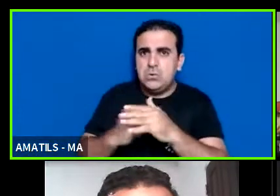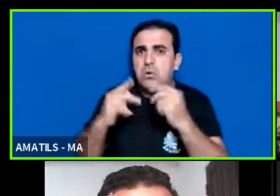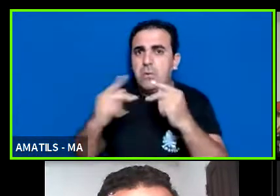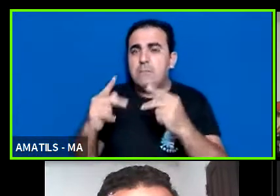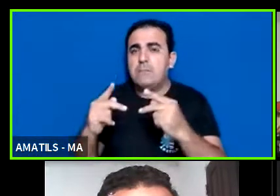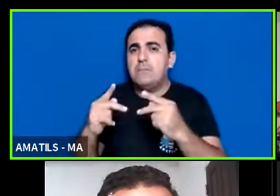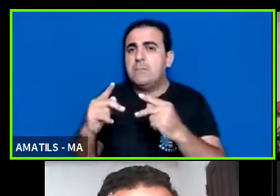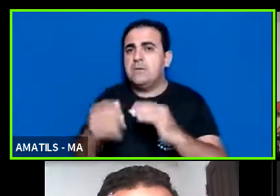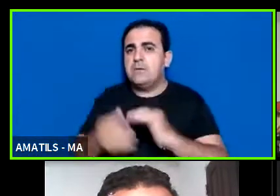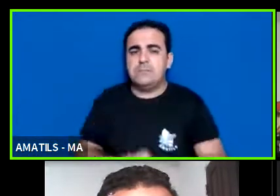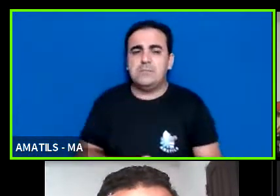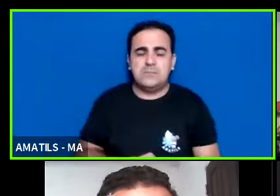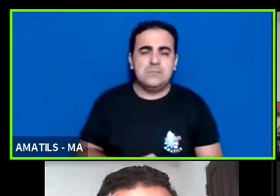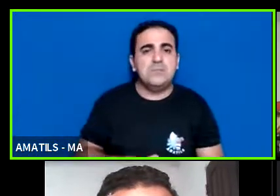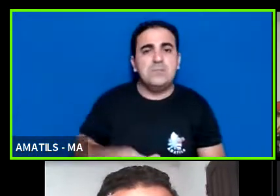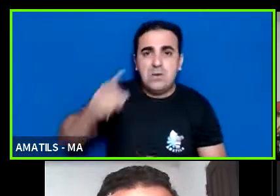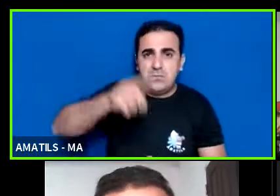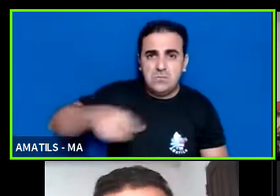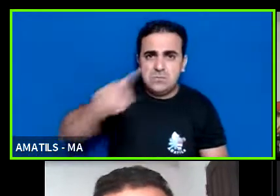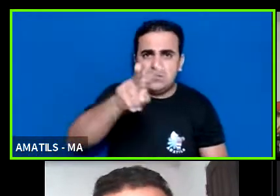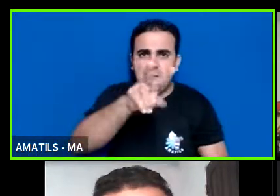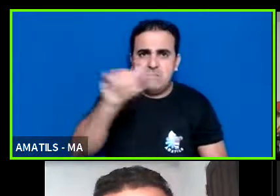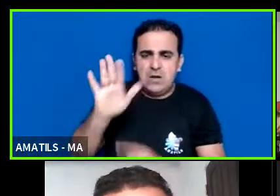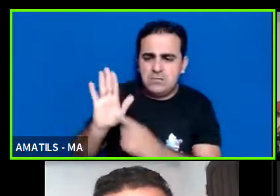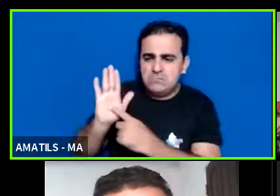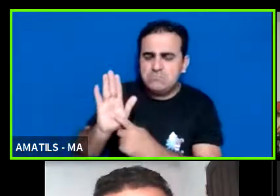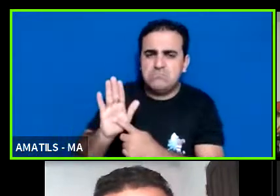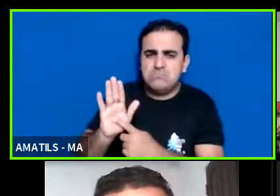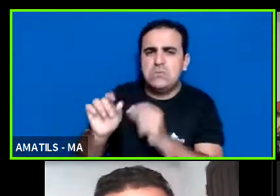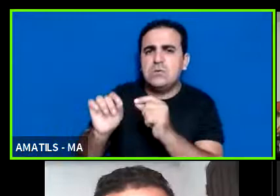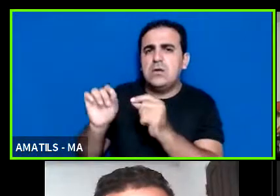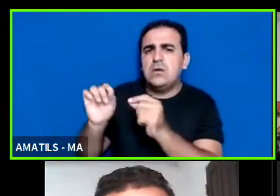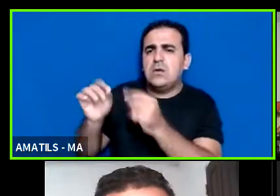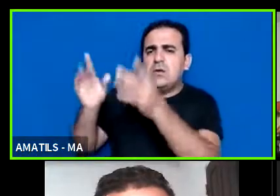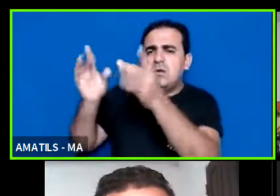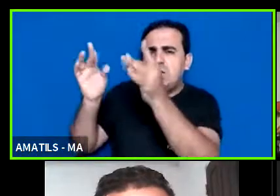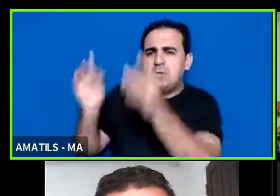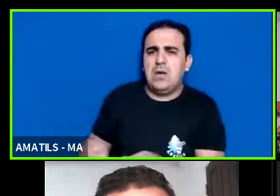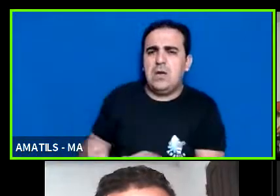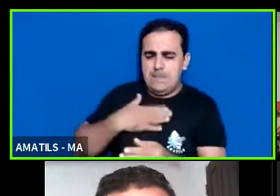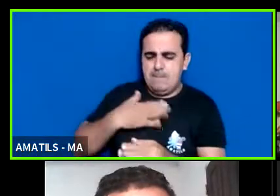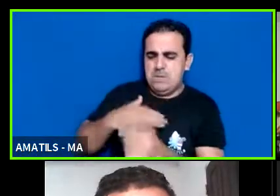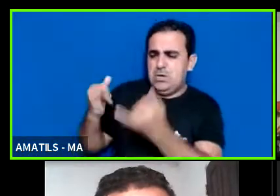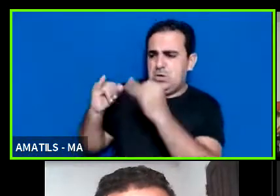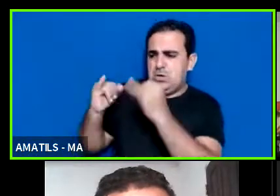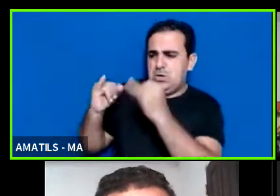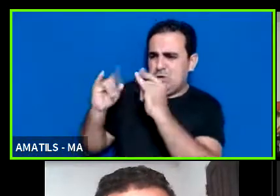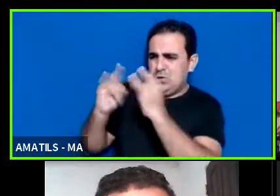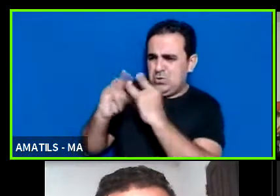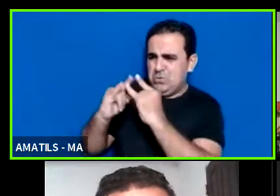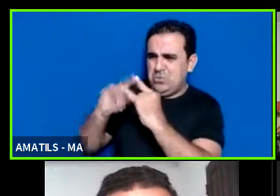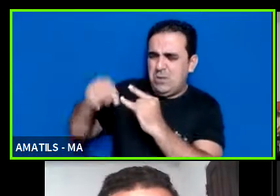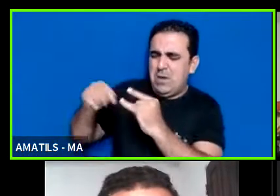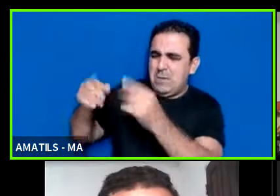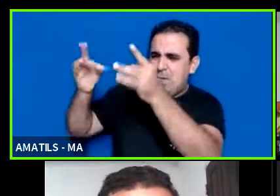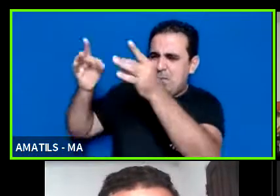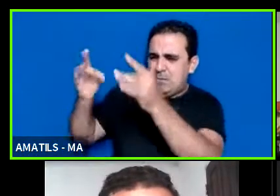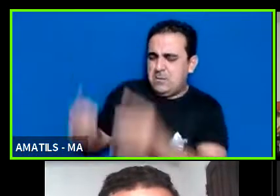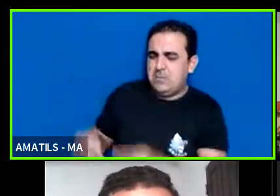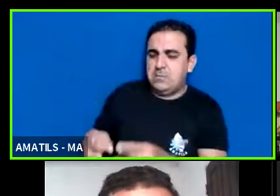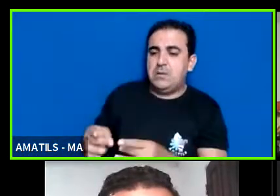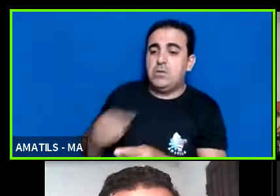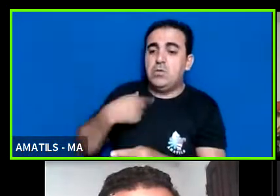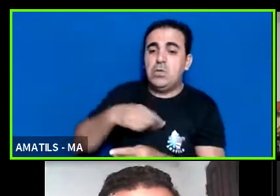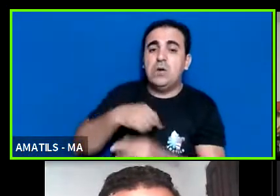né então você vai apresentar a sua entidade ó a minha entidade é essa aqui o estatuto é esse nós